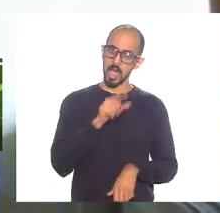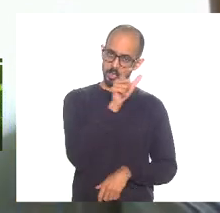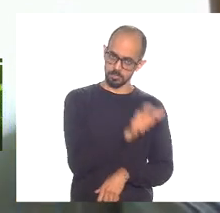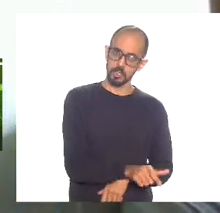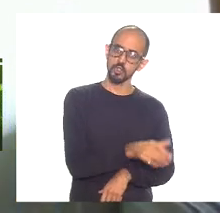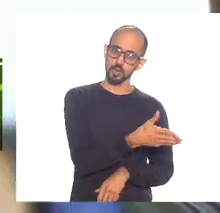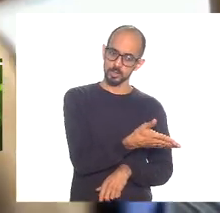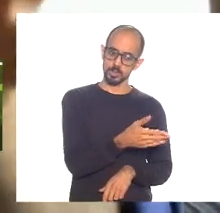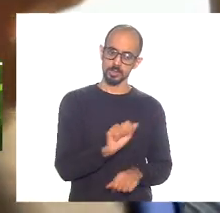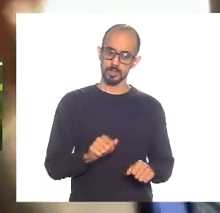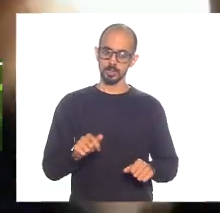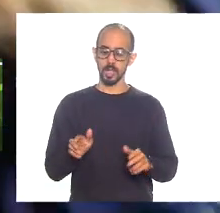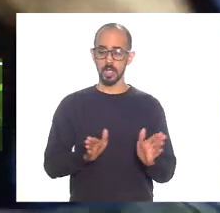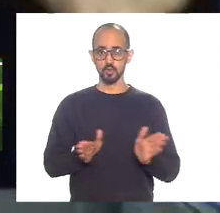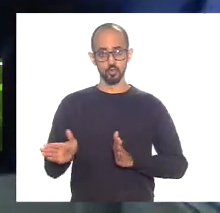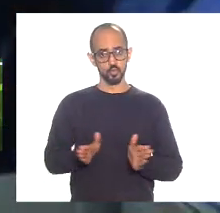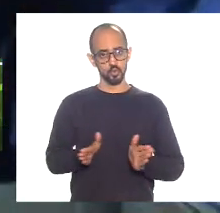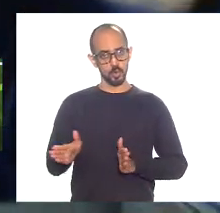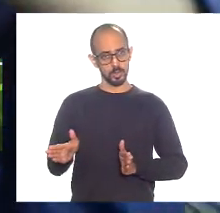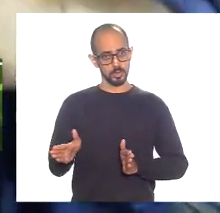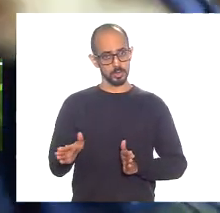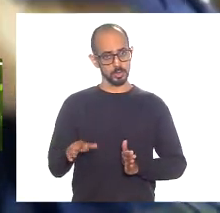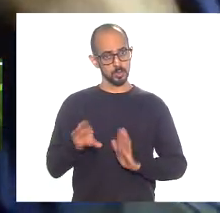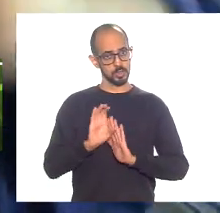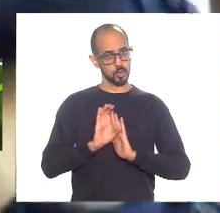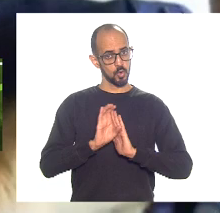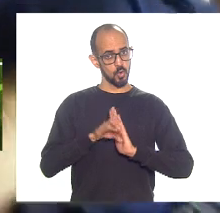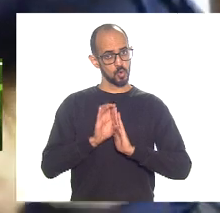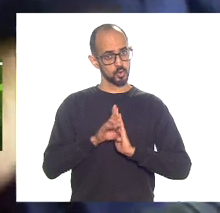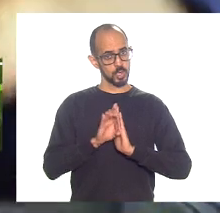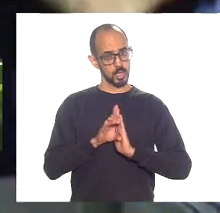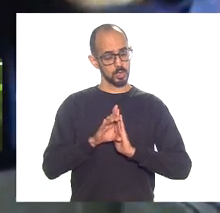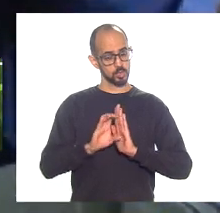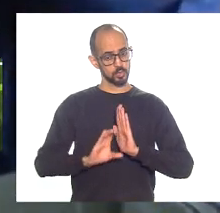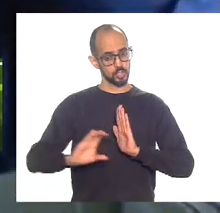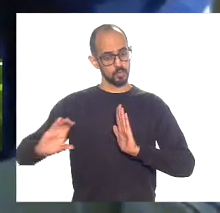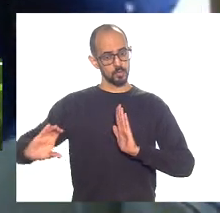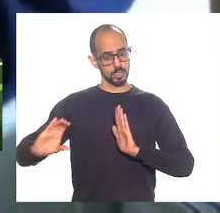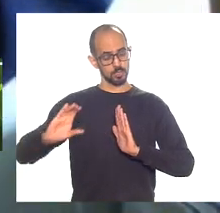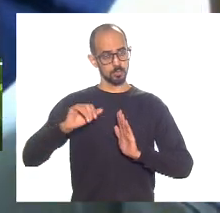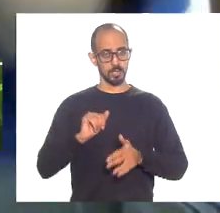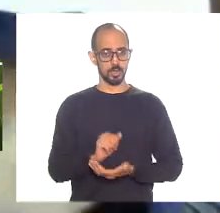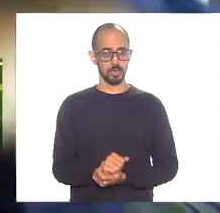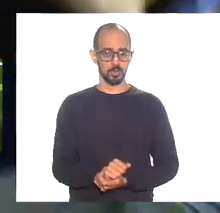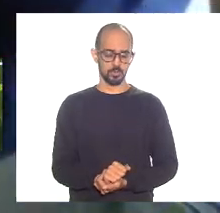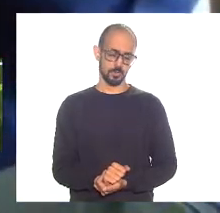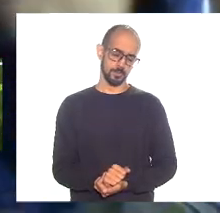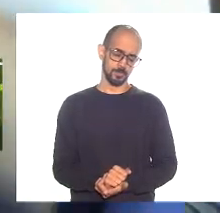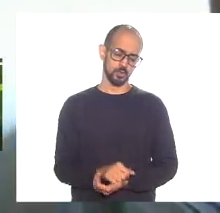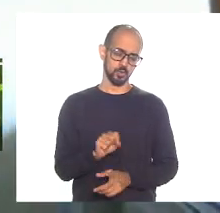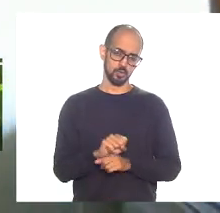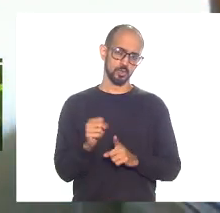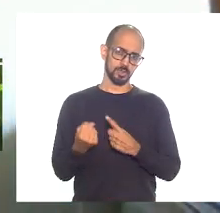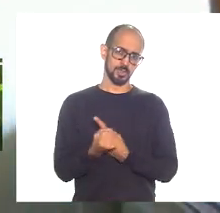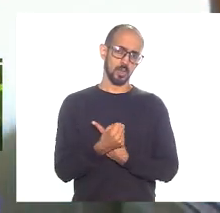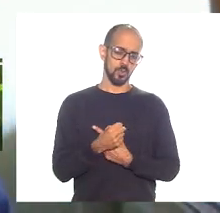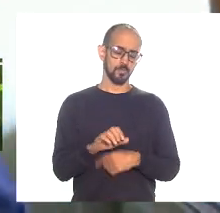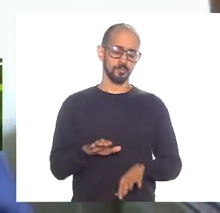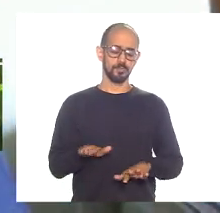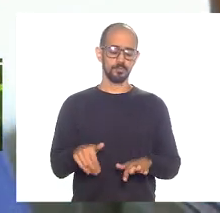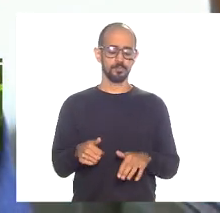então são duas vertentes com esse conceito de investimento no social nas pessoas